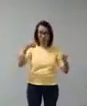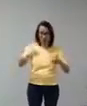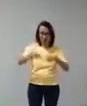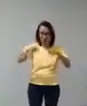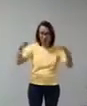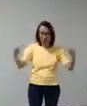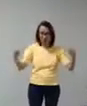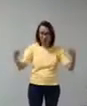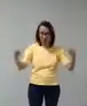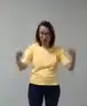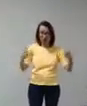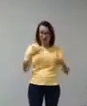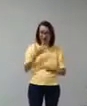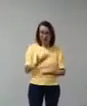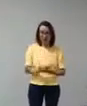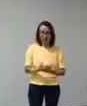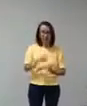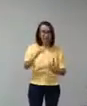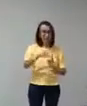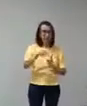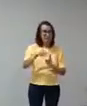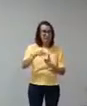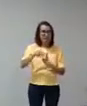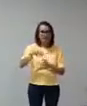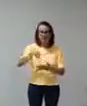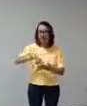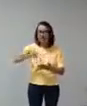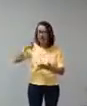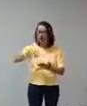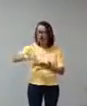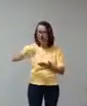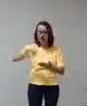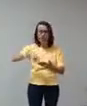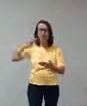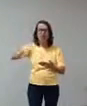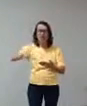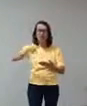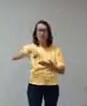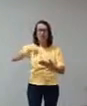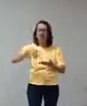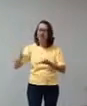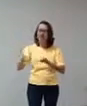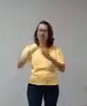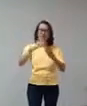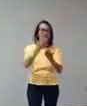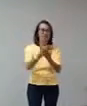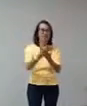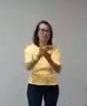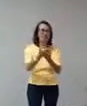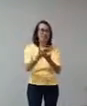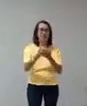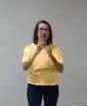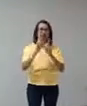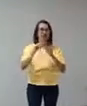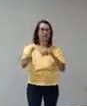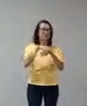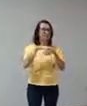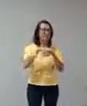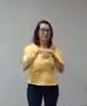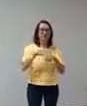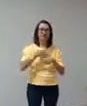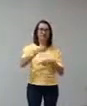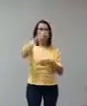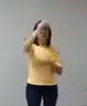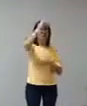meses com aquilo, lendo, revendo, levando na escola, dialogando. Ele aprendeu